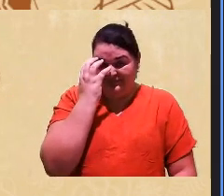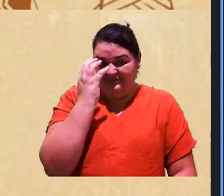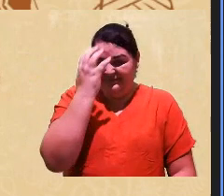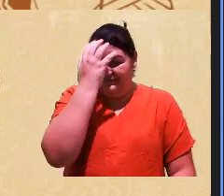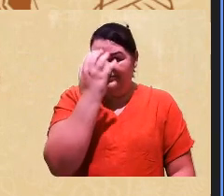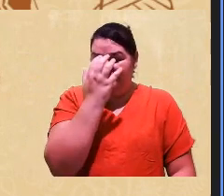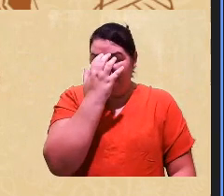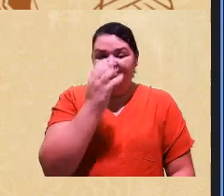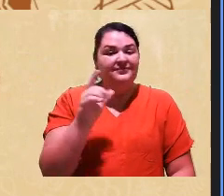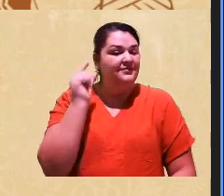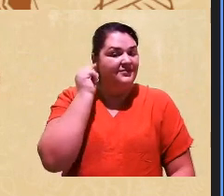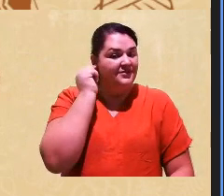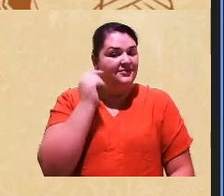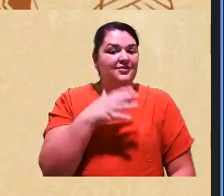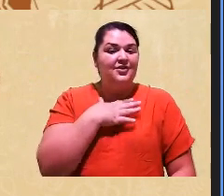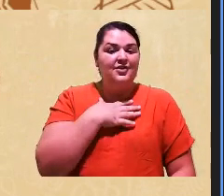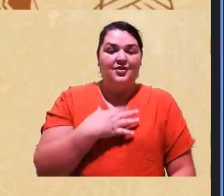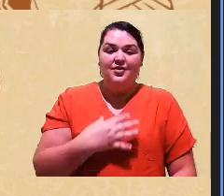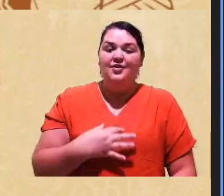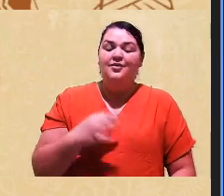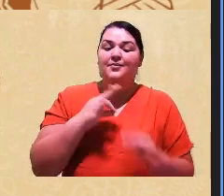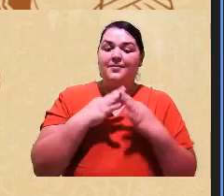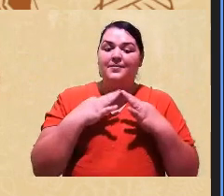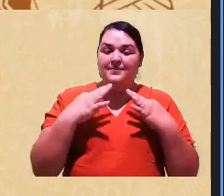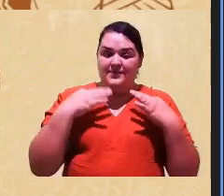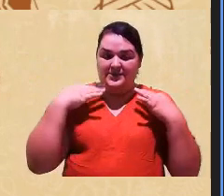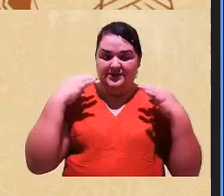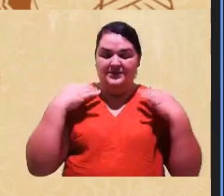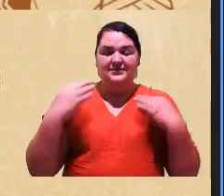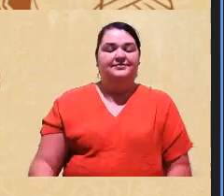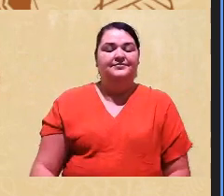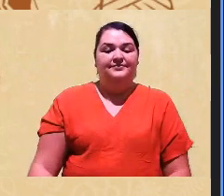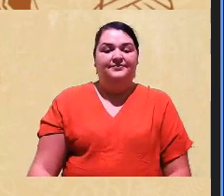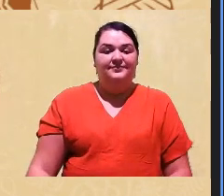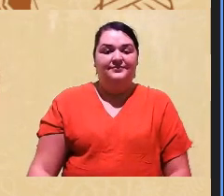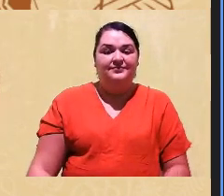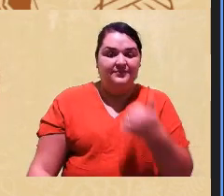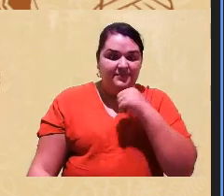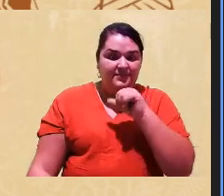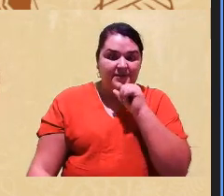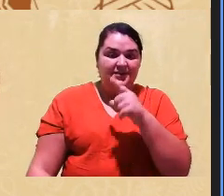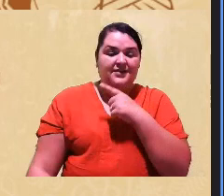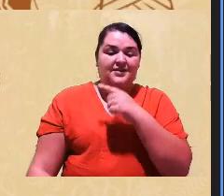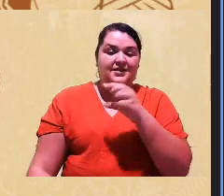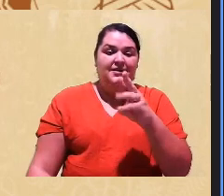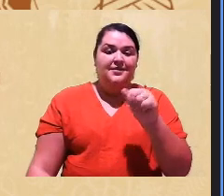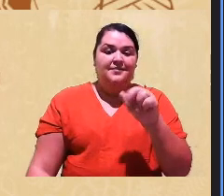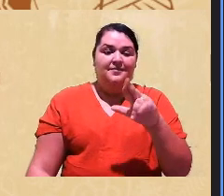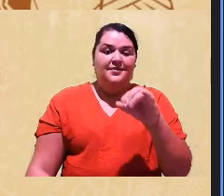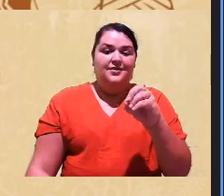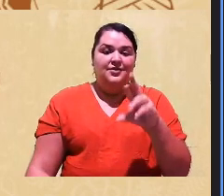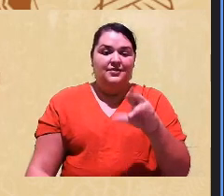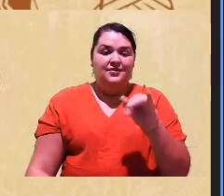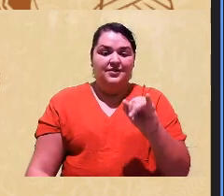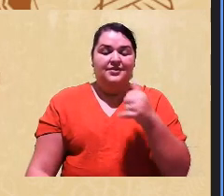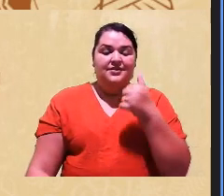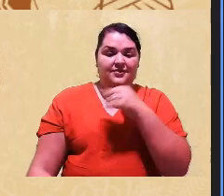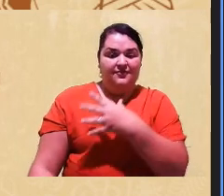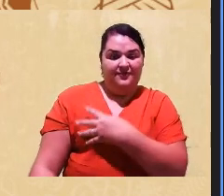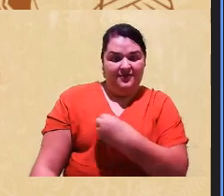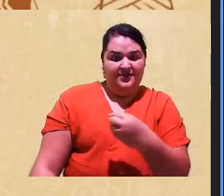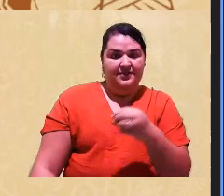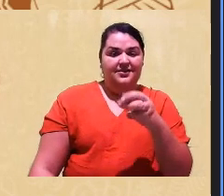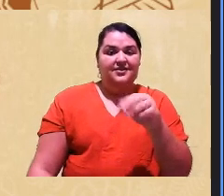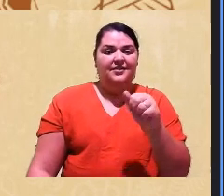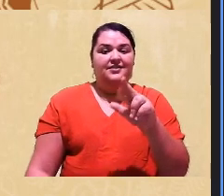brincos e colares de miçanga. Eu sou mãe da pequena Marorri, eu sou filha de Maria